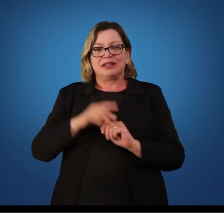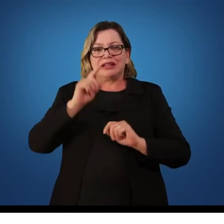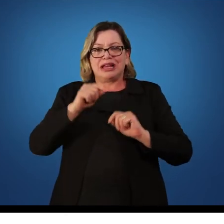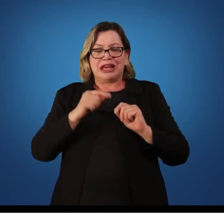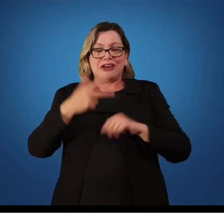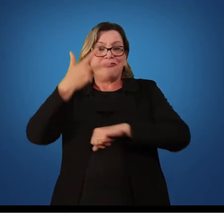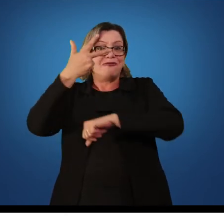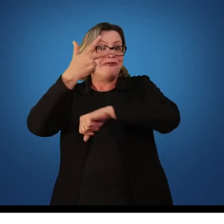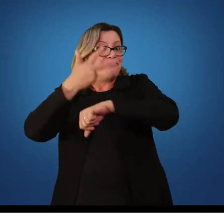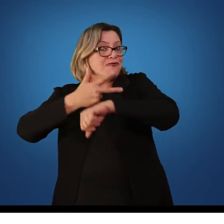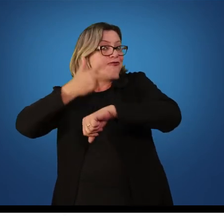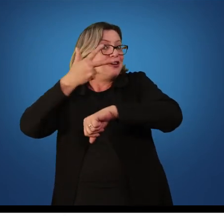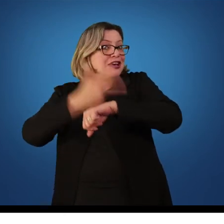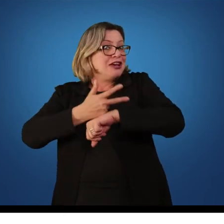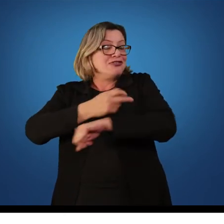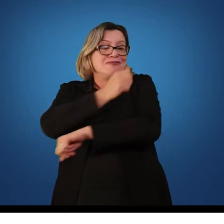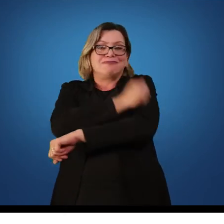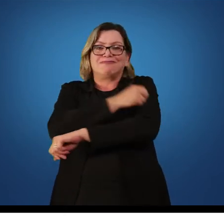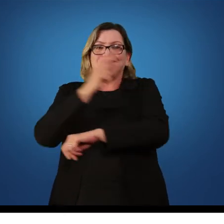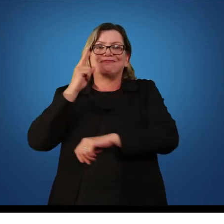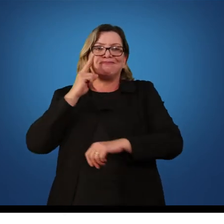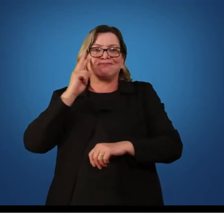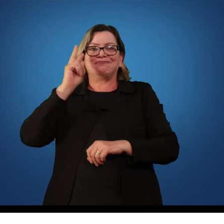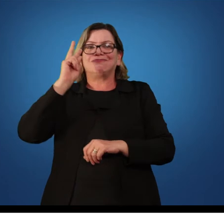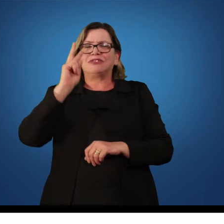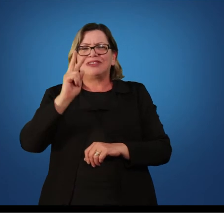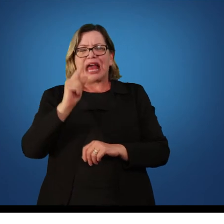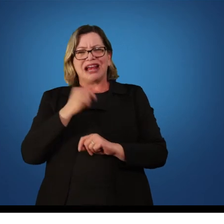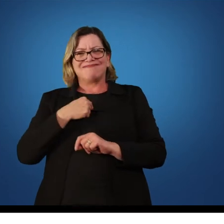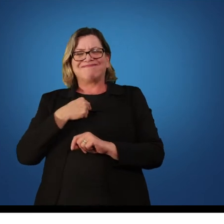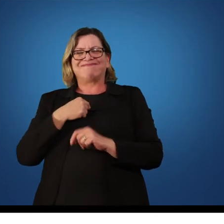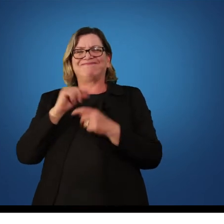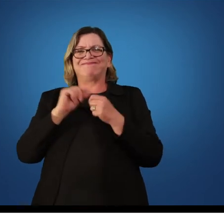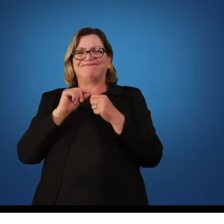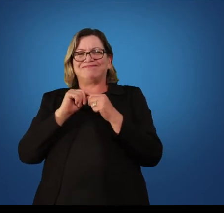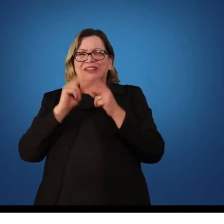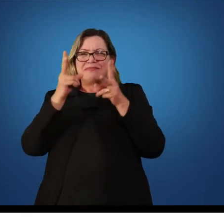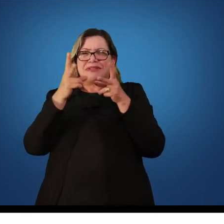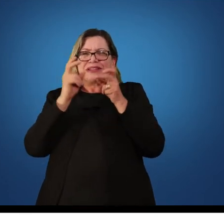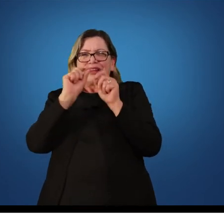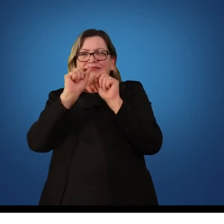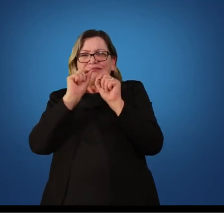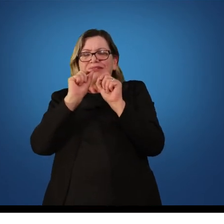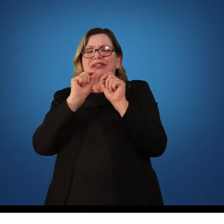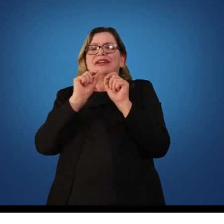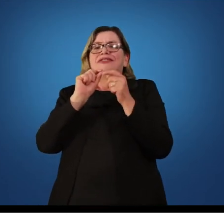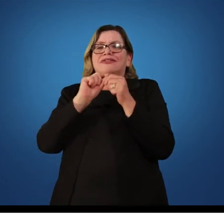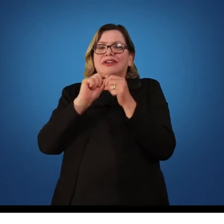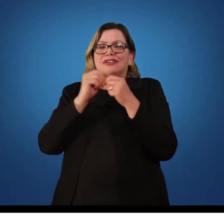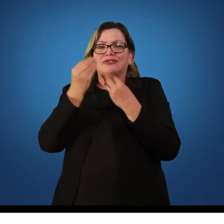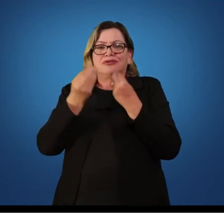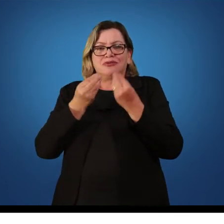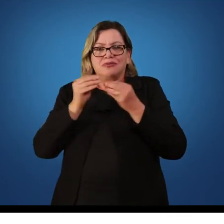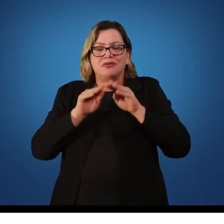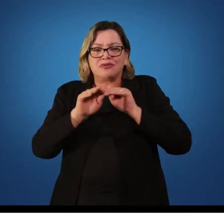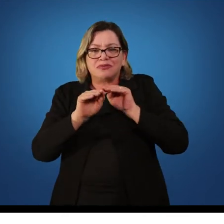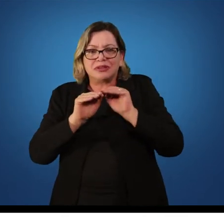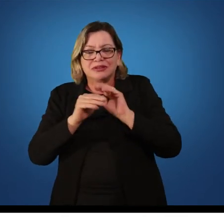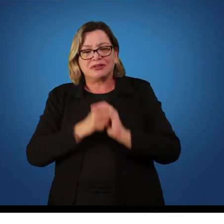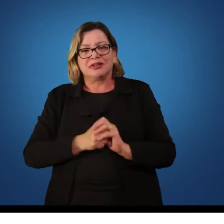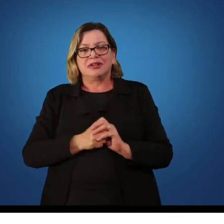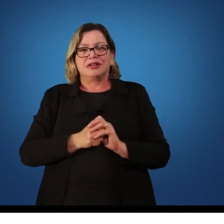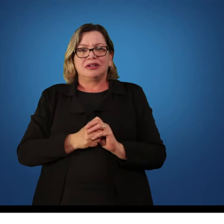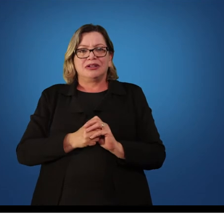vídeo que o aluno assiste ele executando a tarefa. Então, são alguns exemplos. Aqui eu